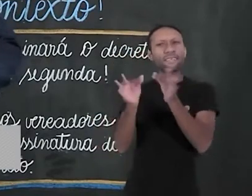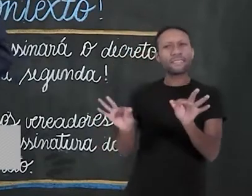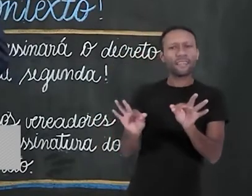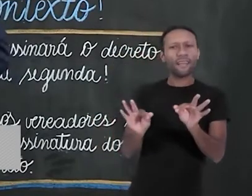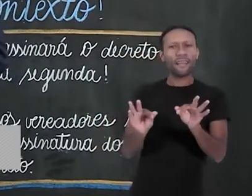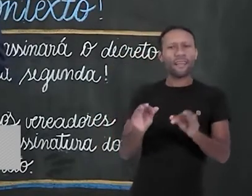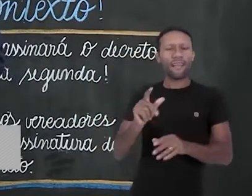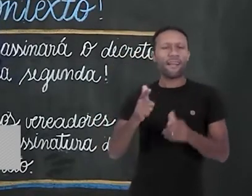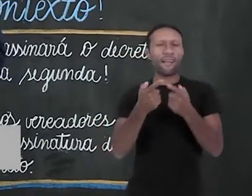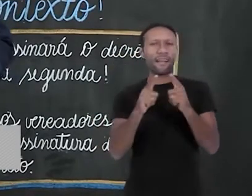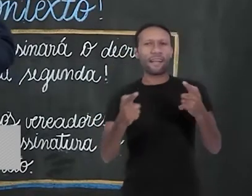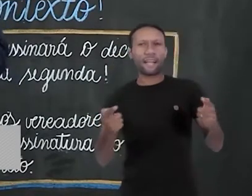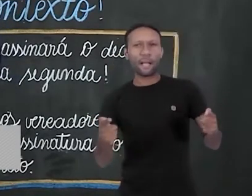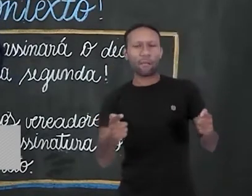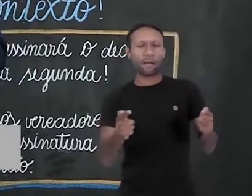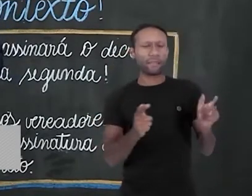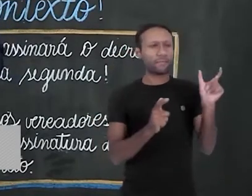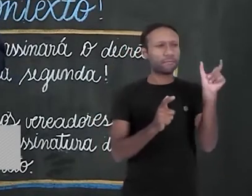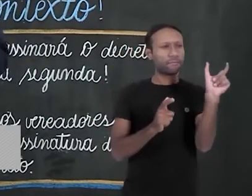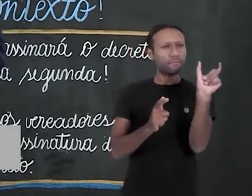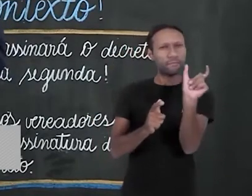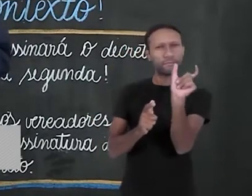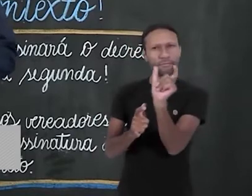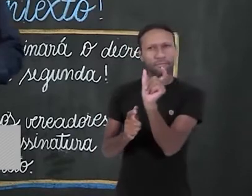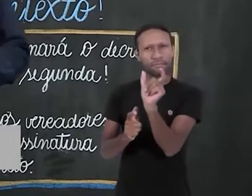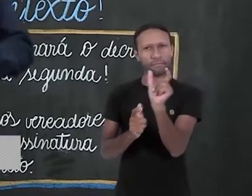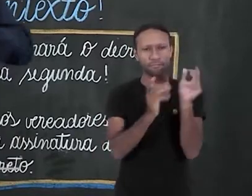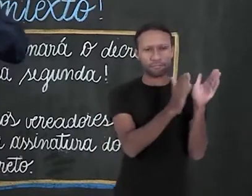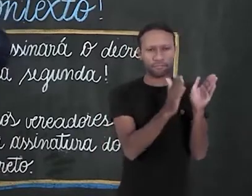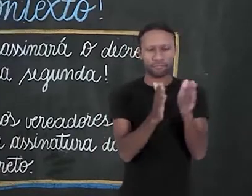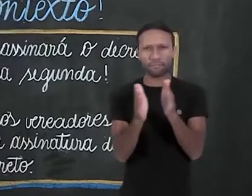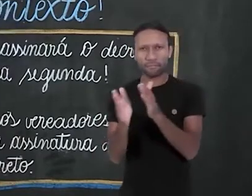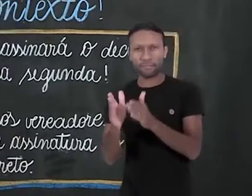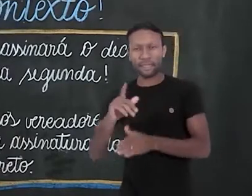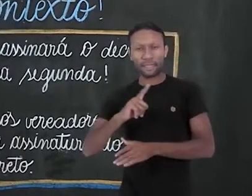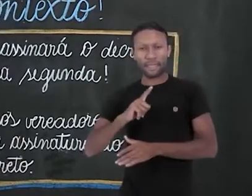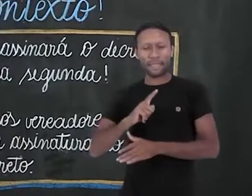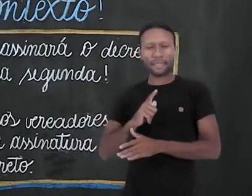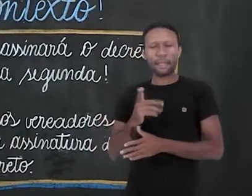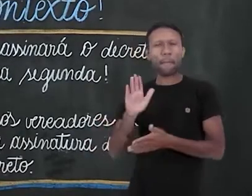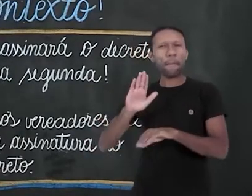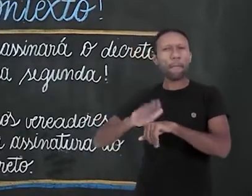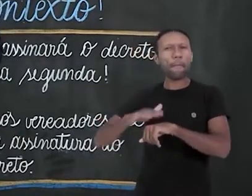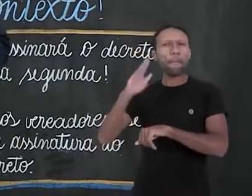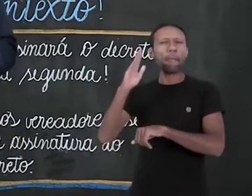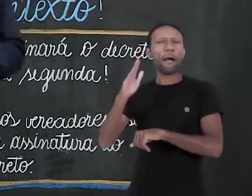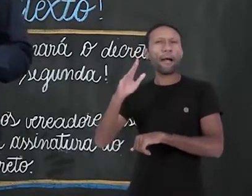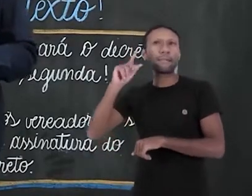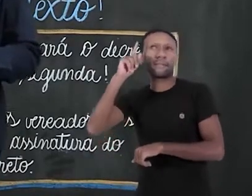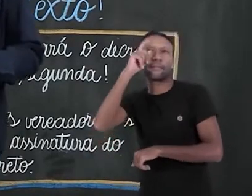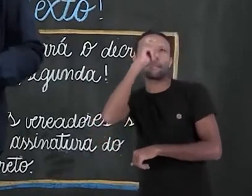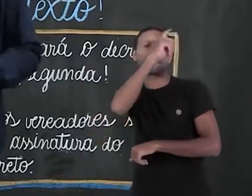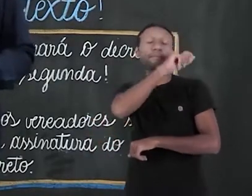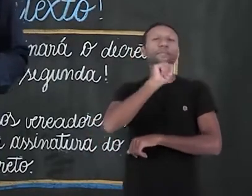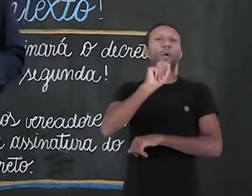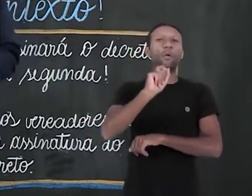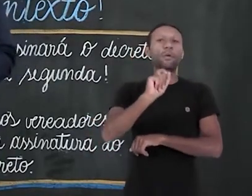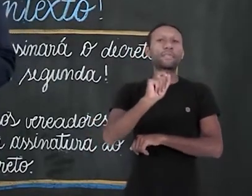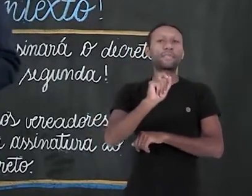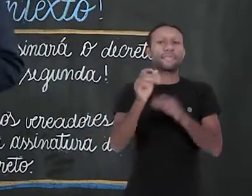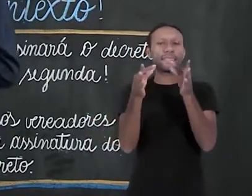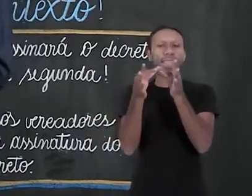língua portuguesa é dividida em algumas áreas. E uma das áreas mais delicadas e mais complexas é a área que a gente chama de